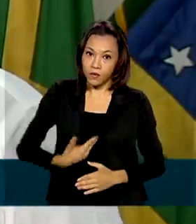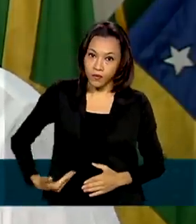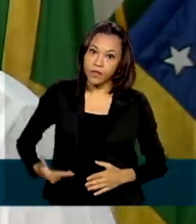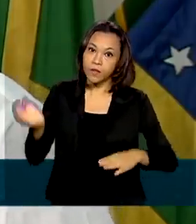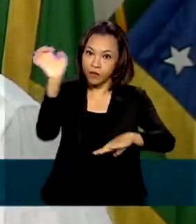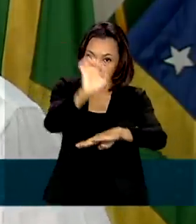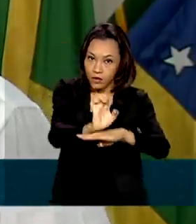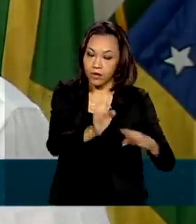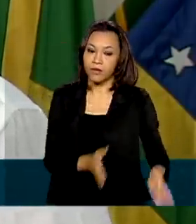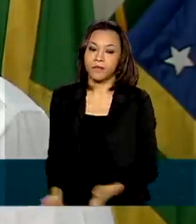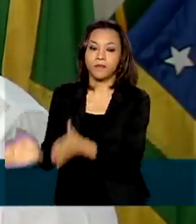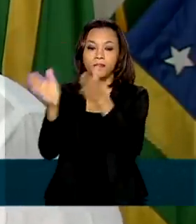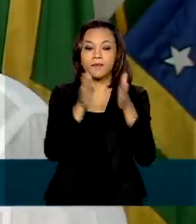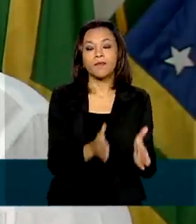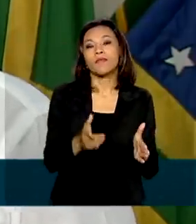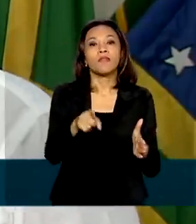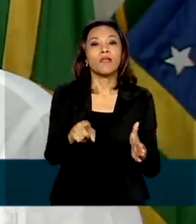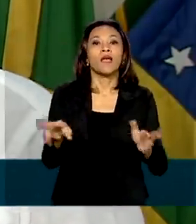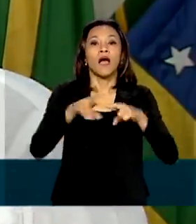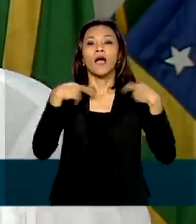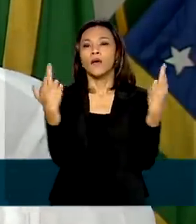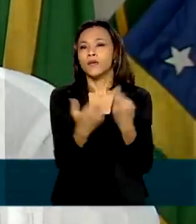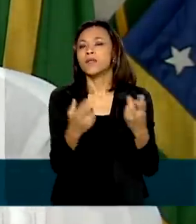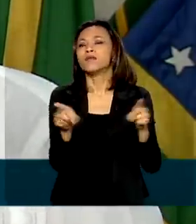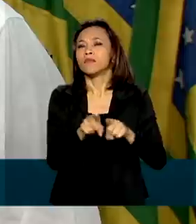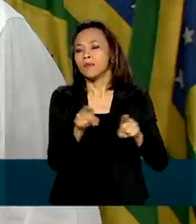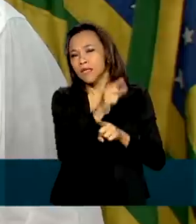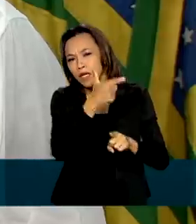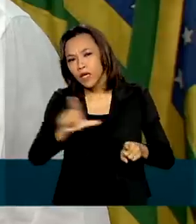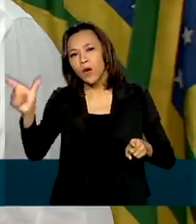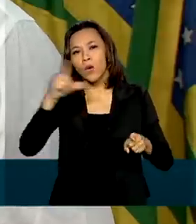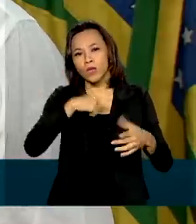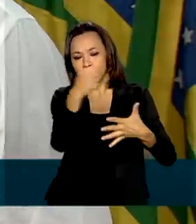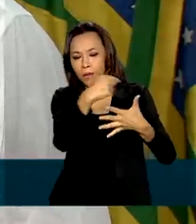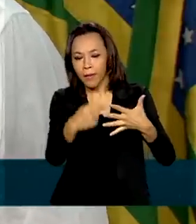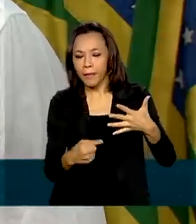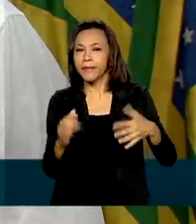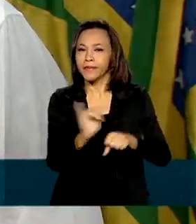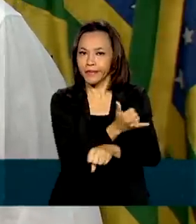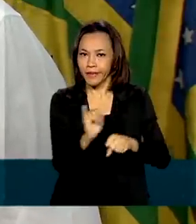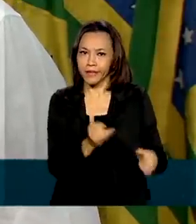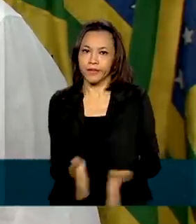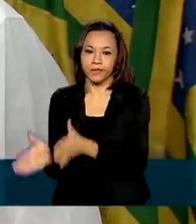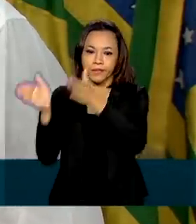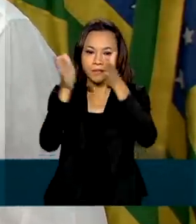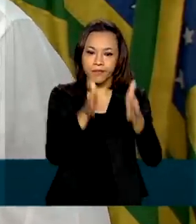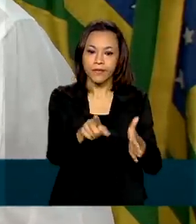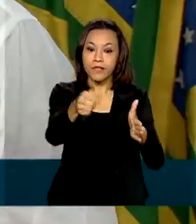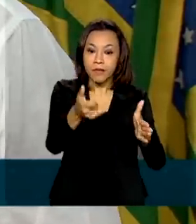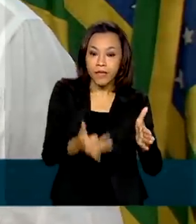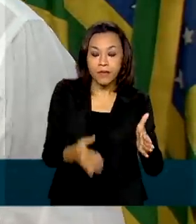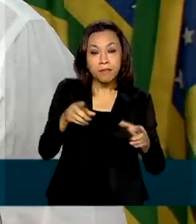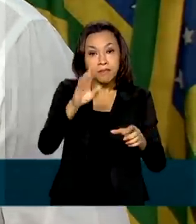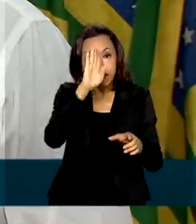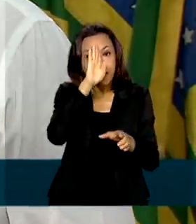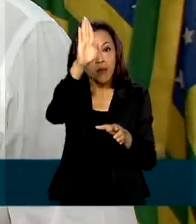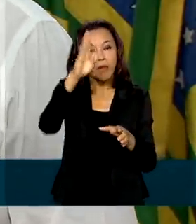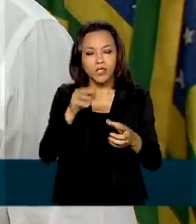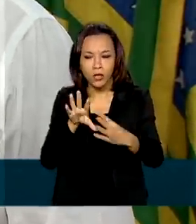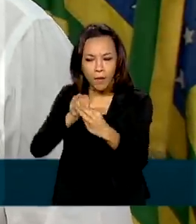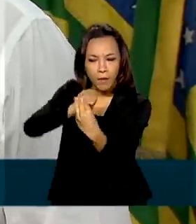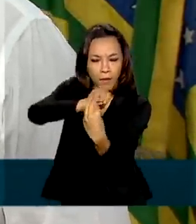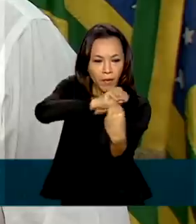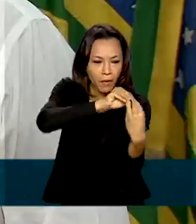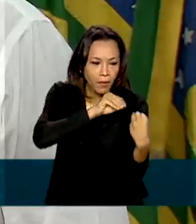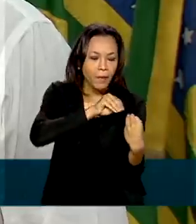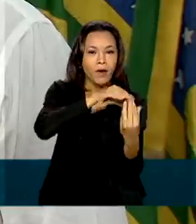servirá também para traçar outras estratégias. Principalmente discutir junto com o governo, com os secretários,